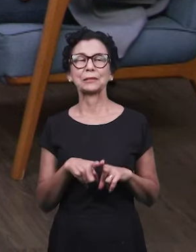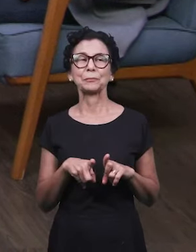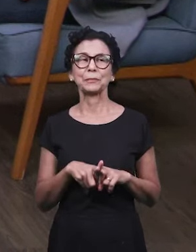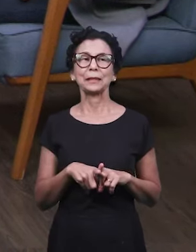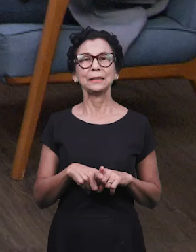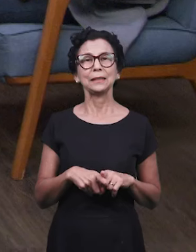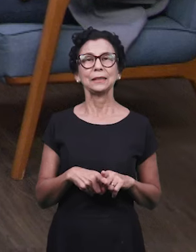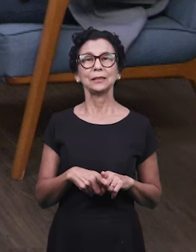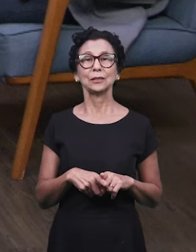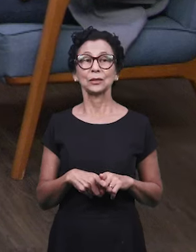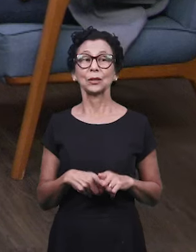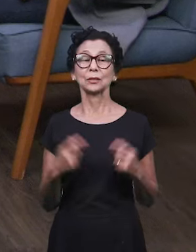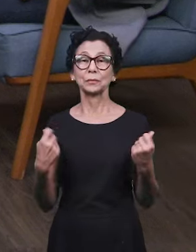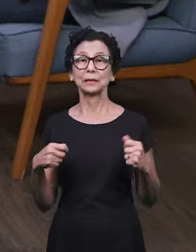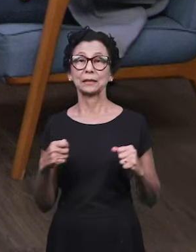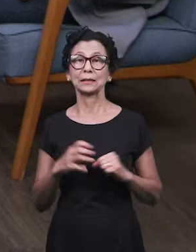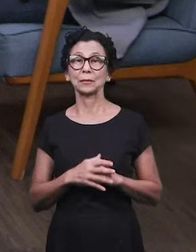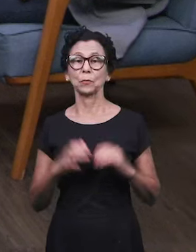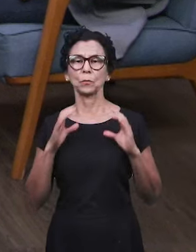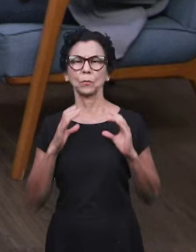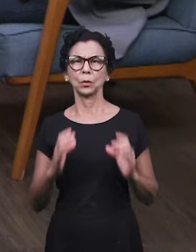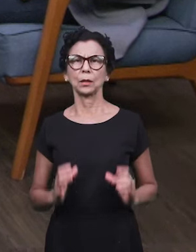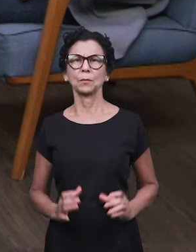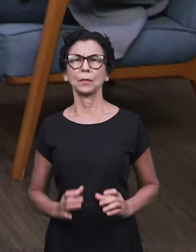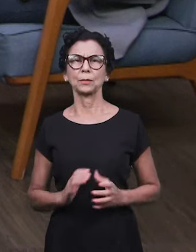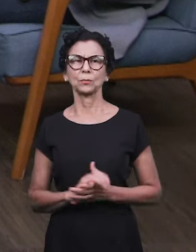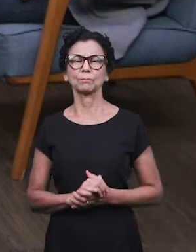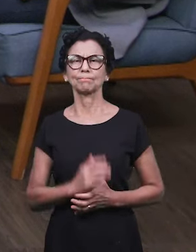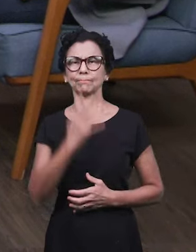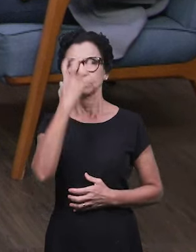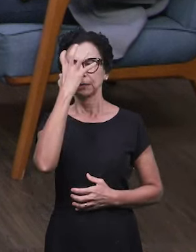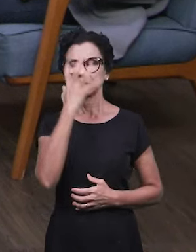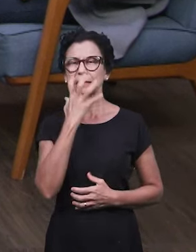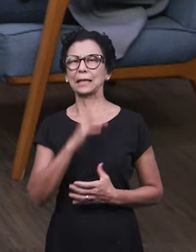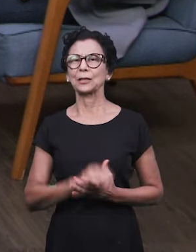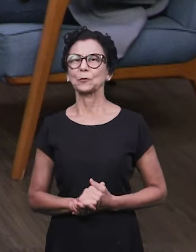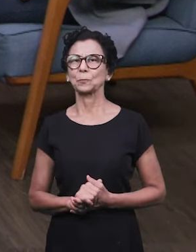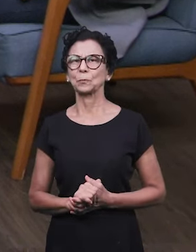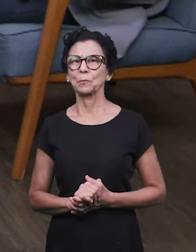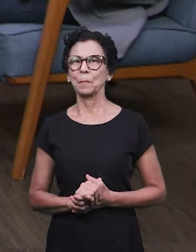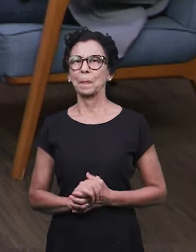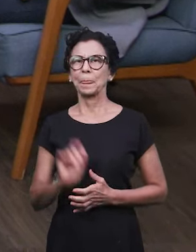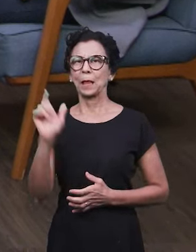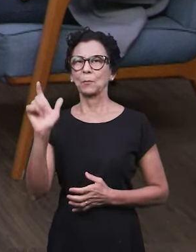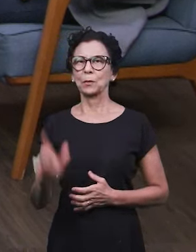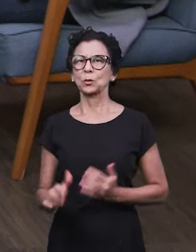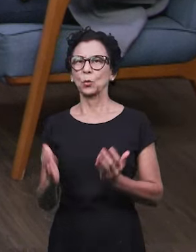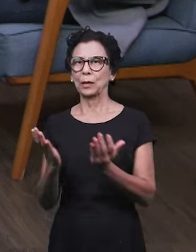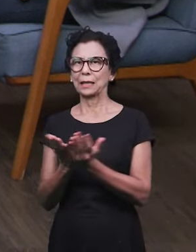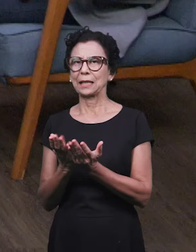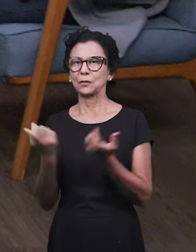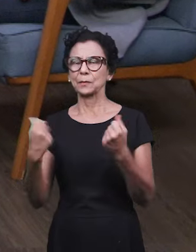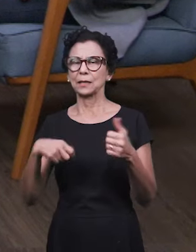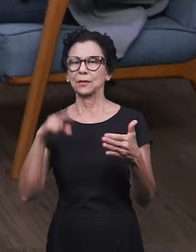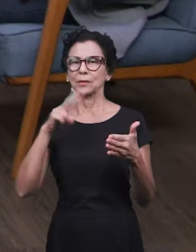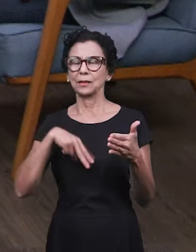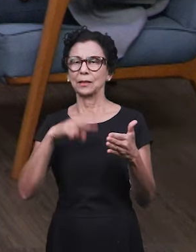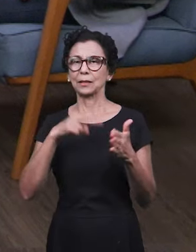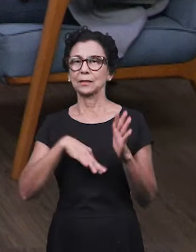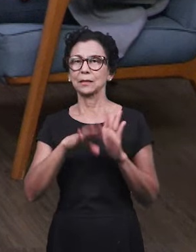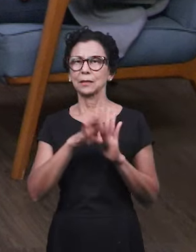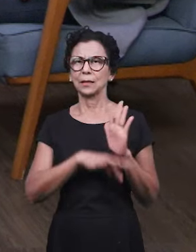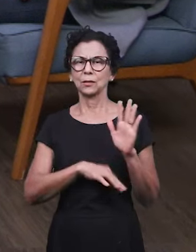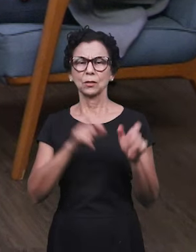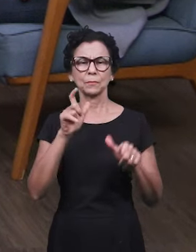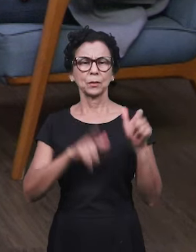da necessidade de uma postura muito séria. Muito séria. Que assim, todo crente deveria ler esse texto, todo mundo que crê